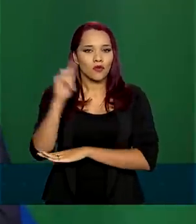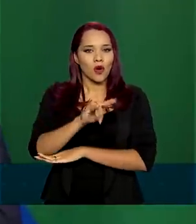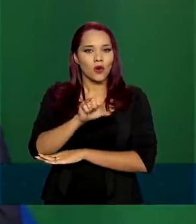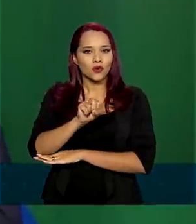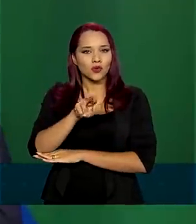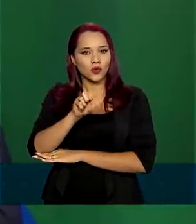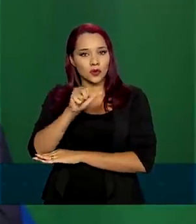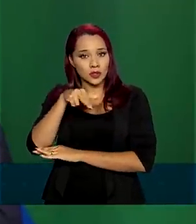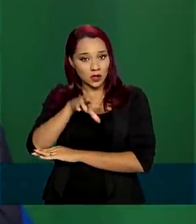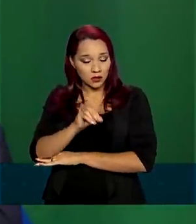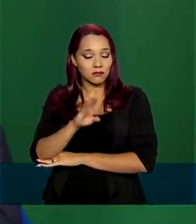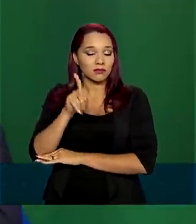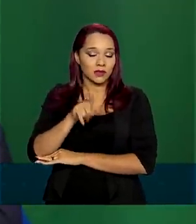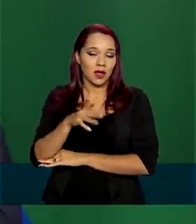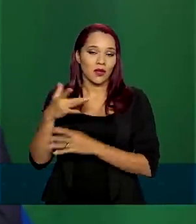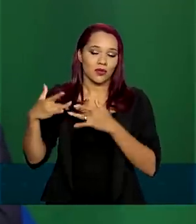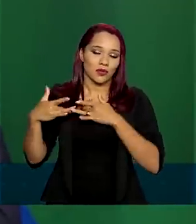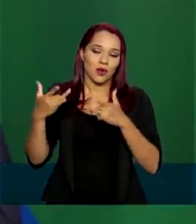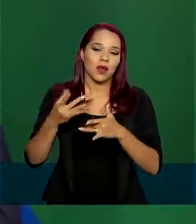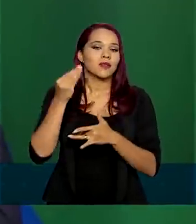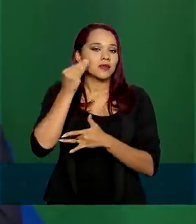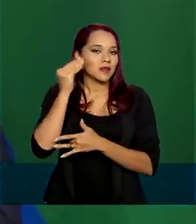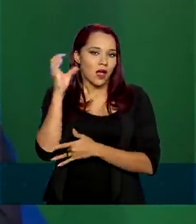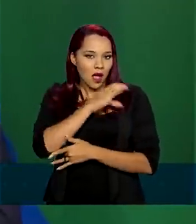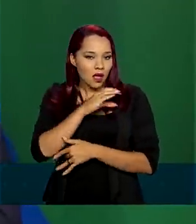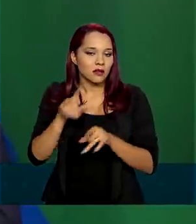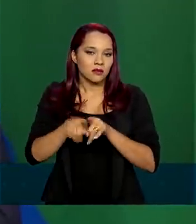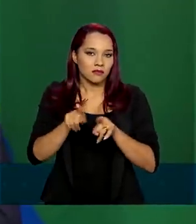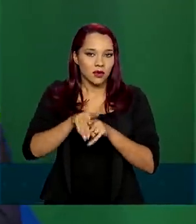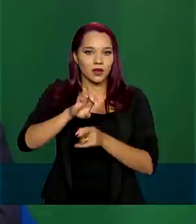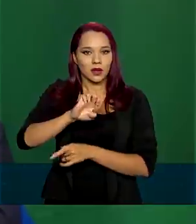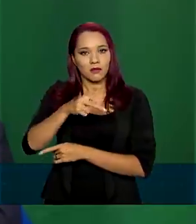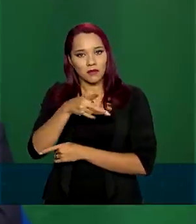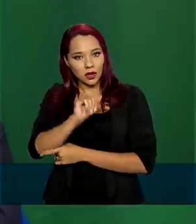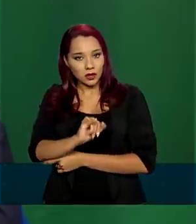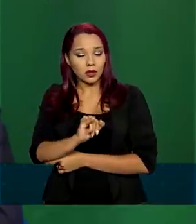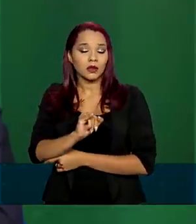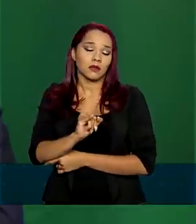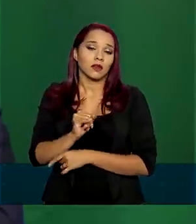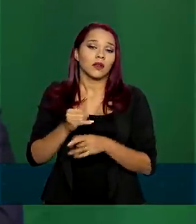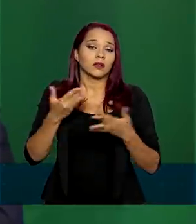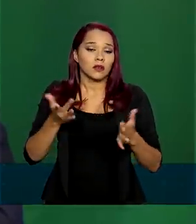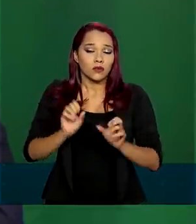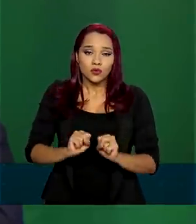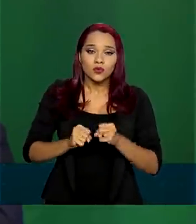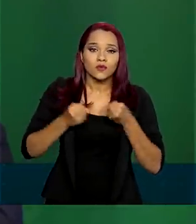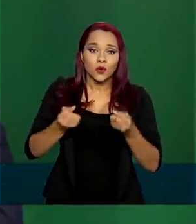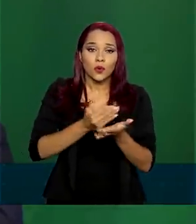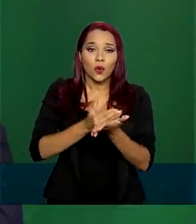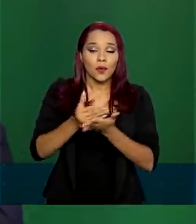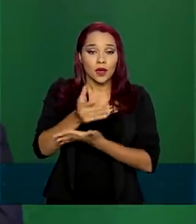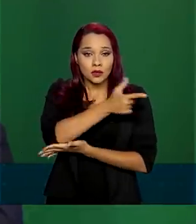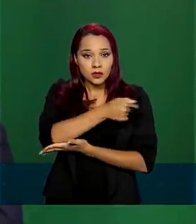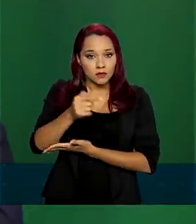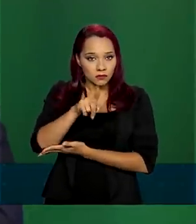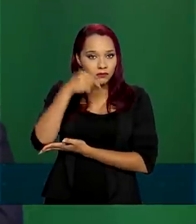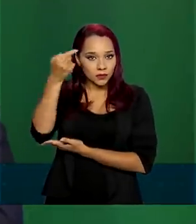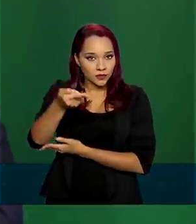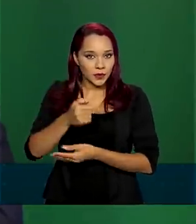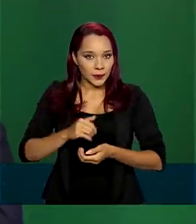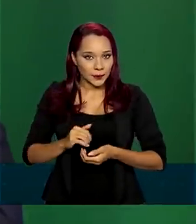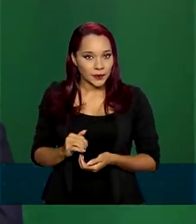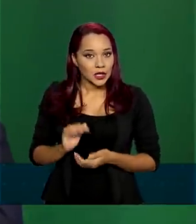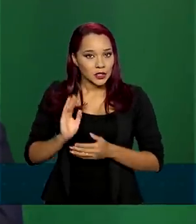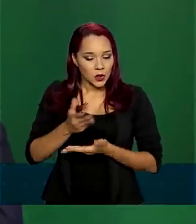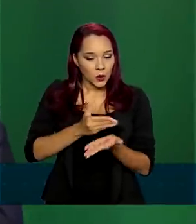está doando testes rápidos e EPIs, assim como a Vale. E esse esforço, então, começa na semana que vem. A